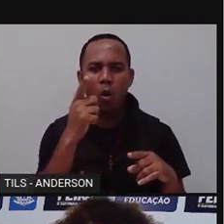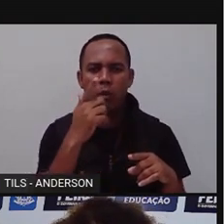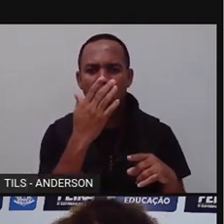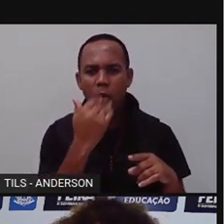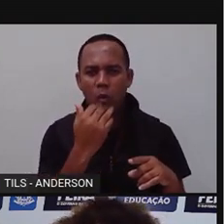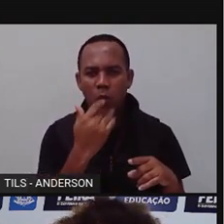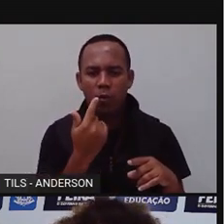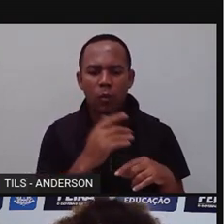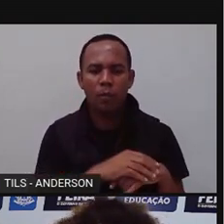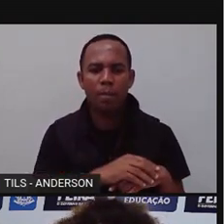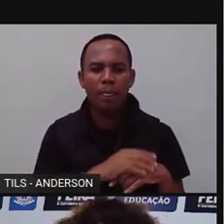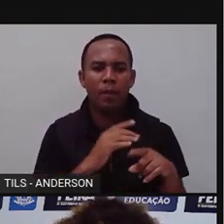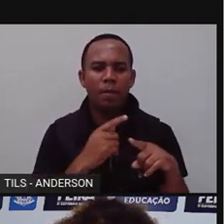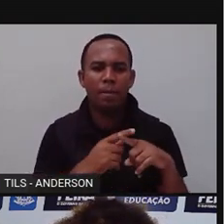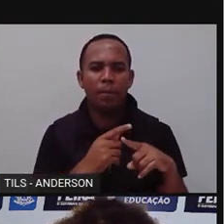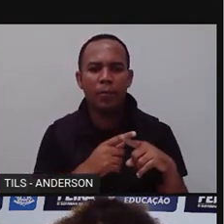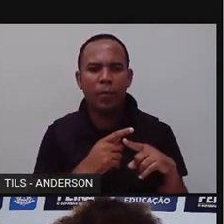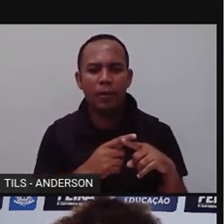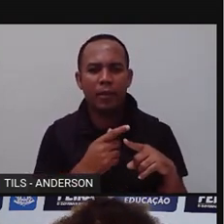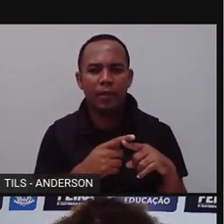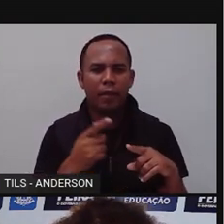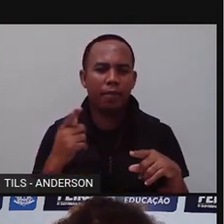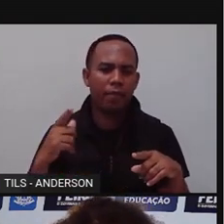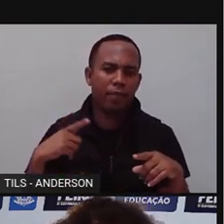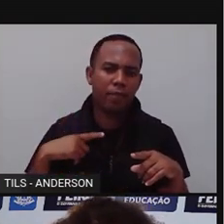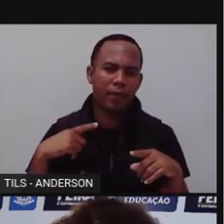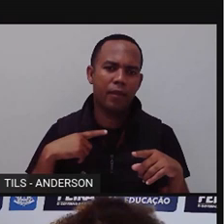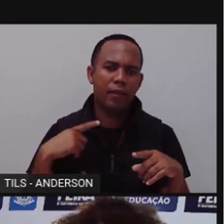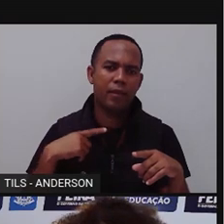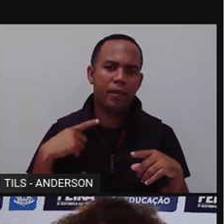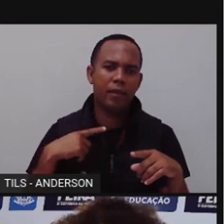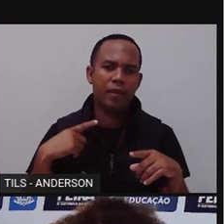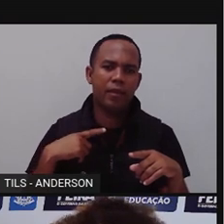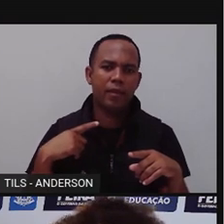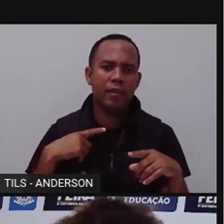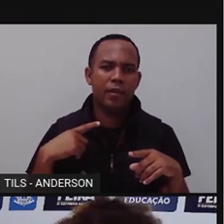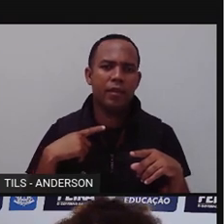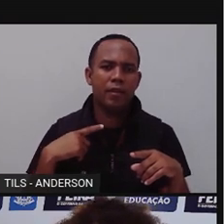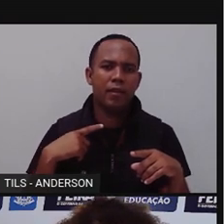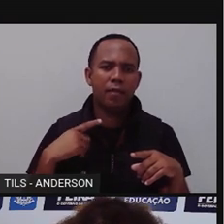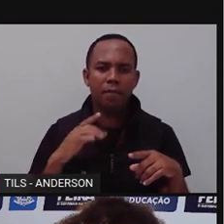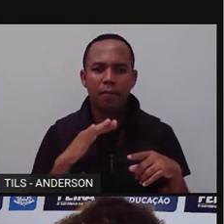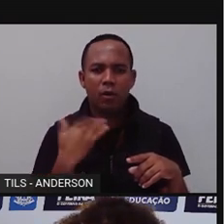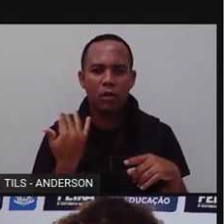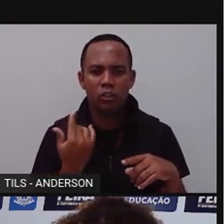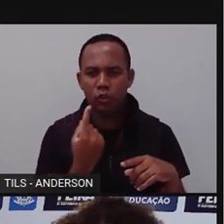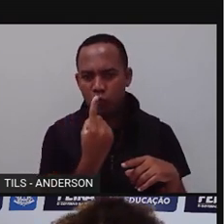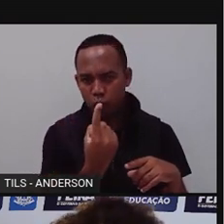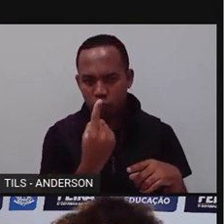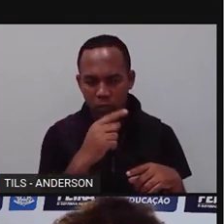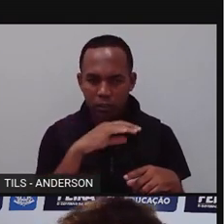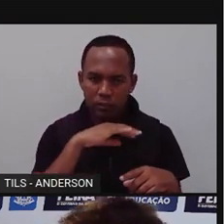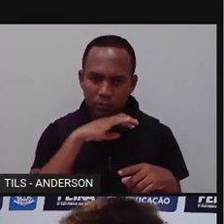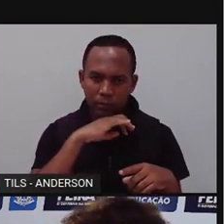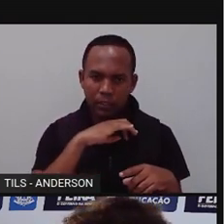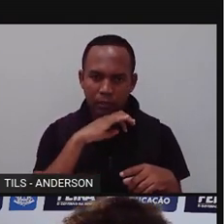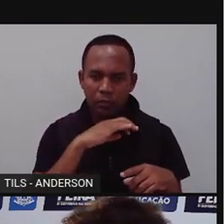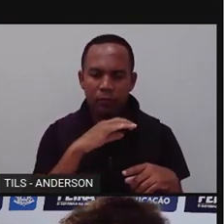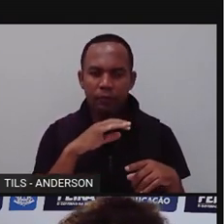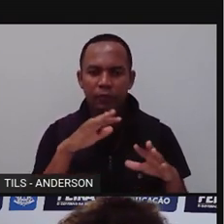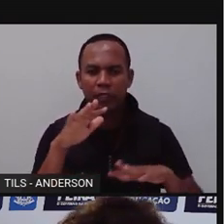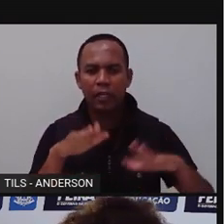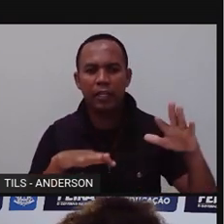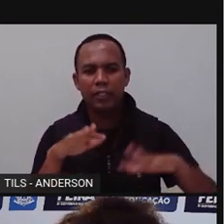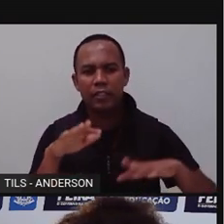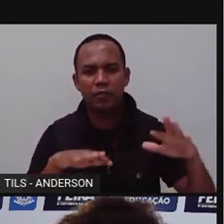caso, é negativa, porque ela fornece, né? Prejuízo pra um dos envolvidos. Então, uma relação negativa, poderíamos dizer